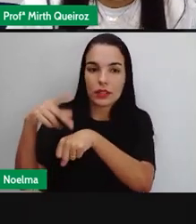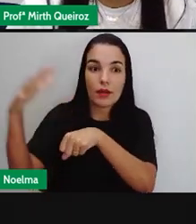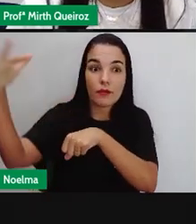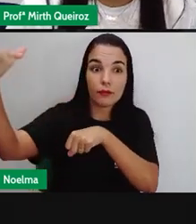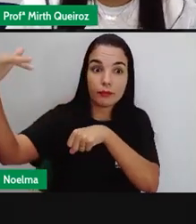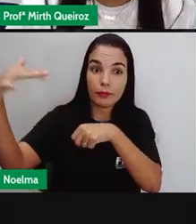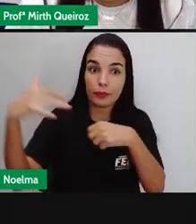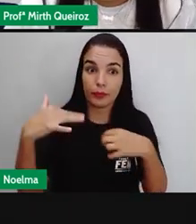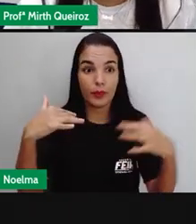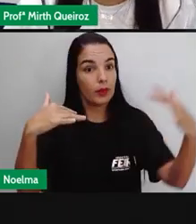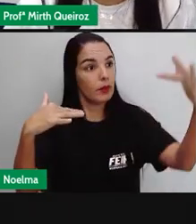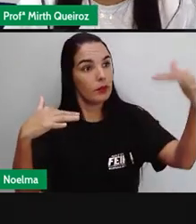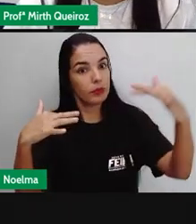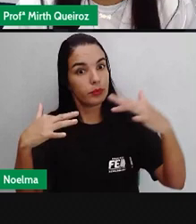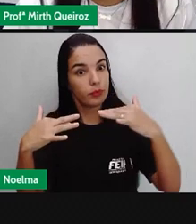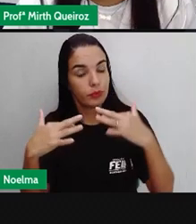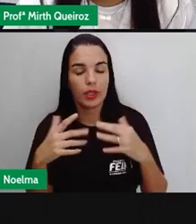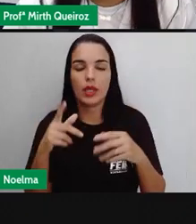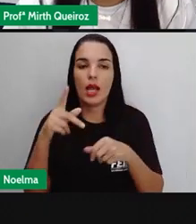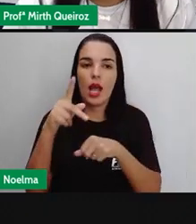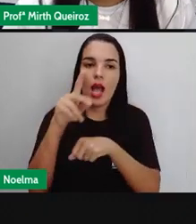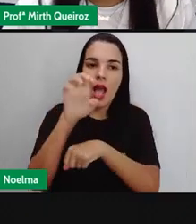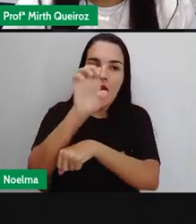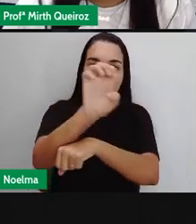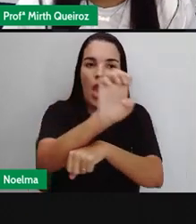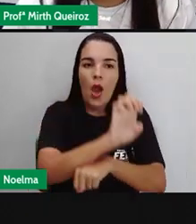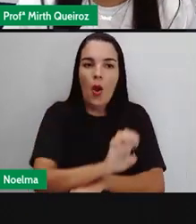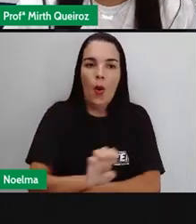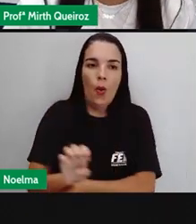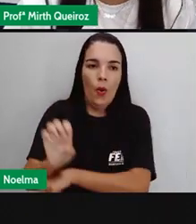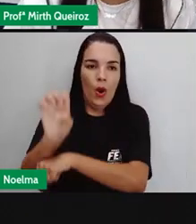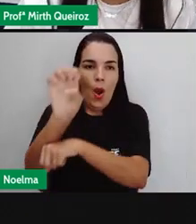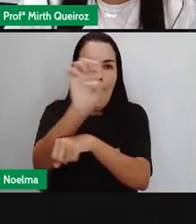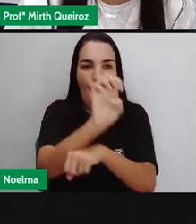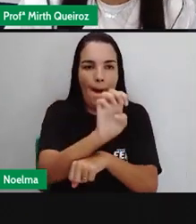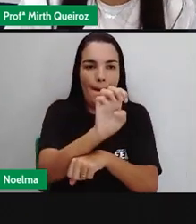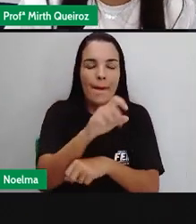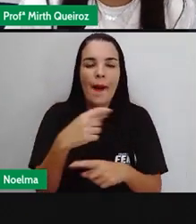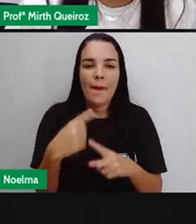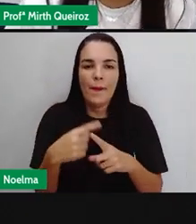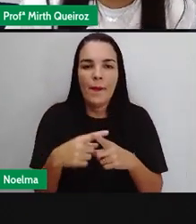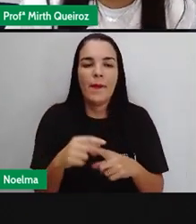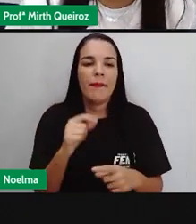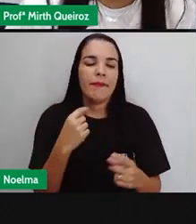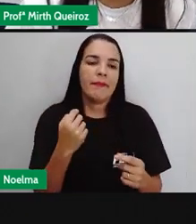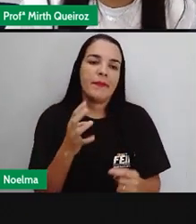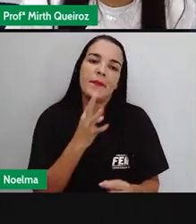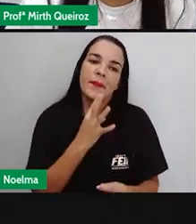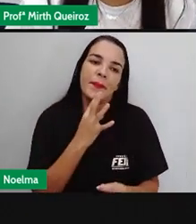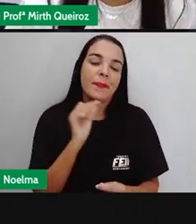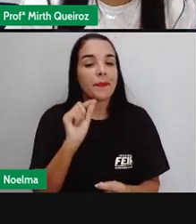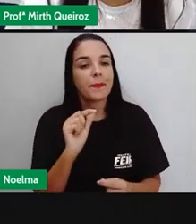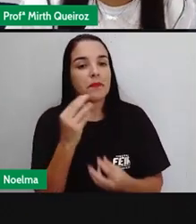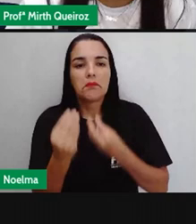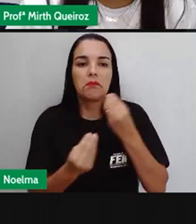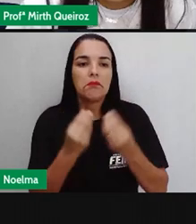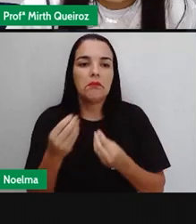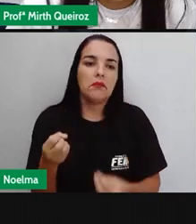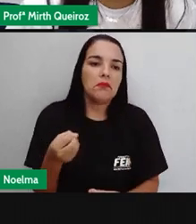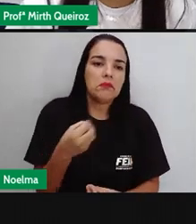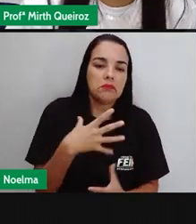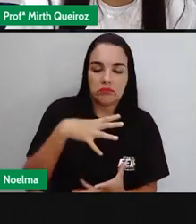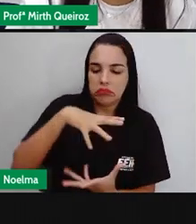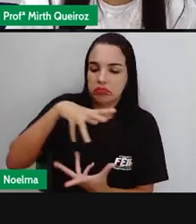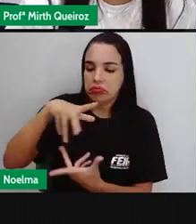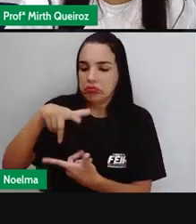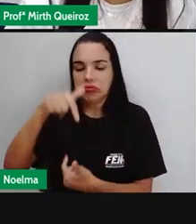Europa, né? Pessoas que vieram da Europa, imigrantes da Europa, para conhecer esse novo mundo,